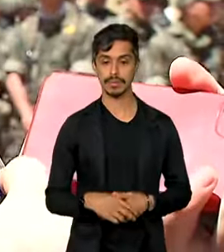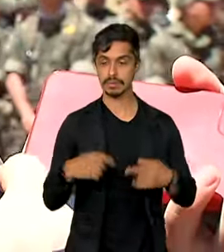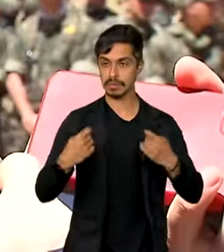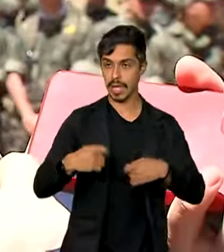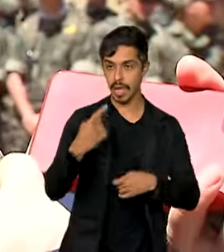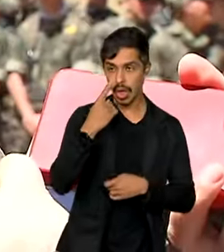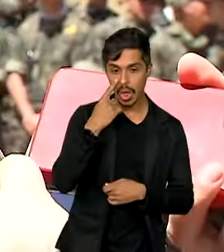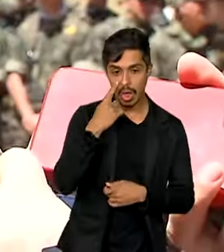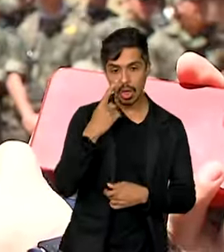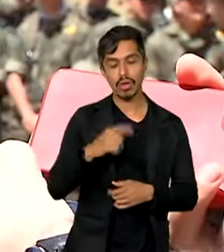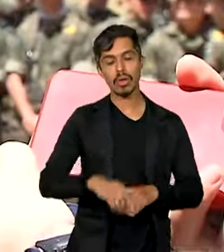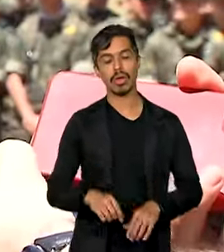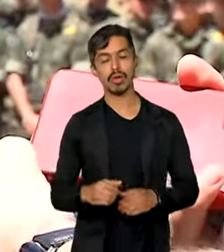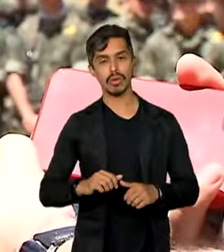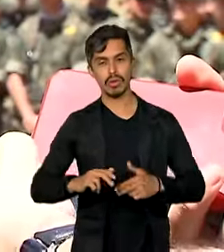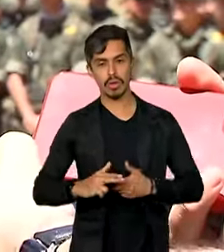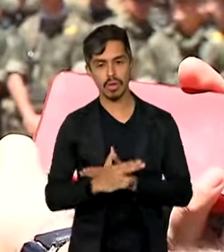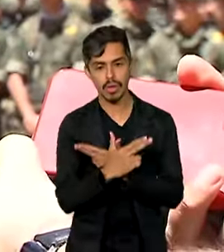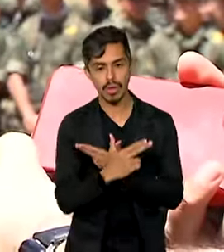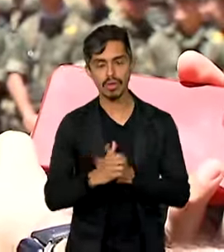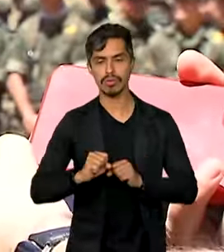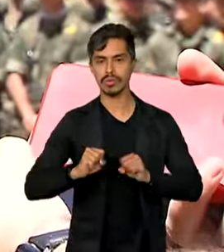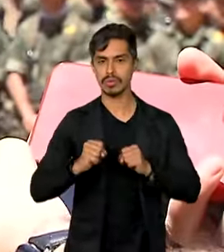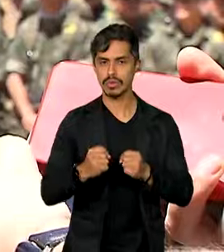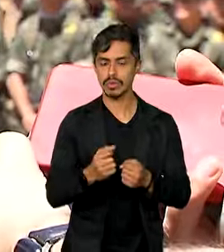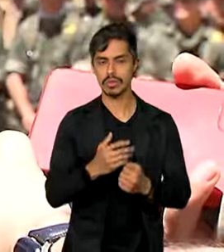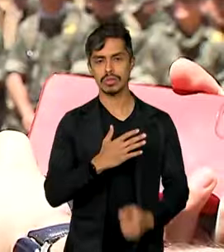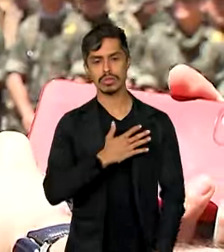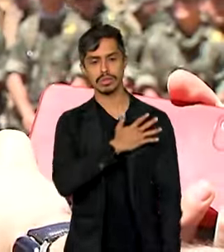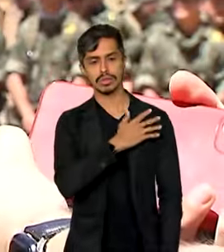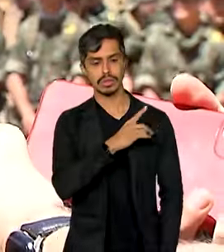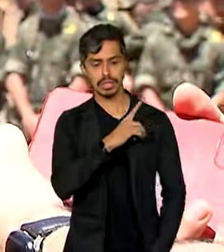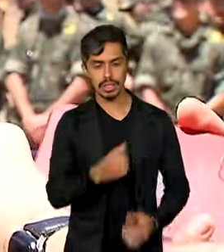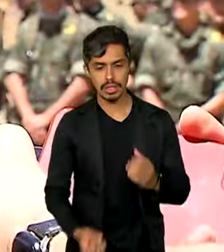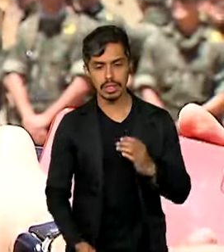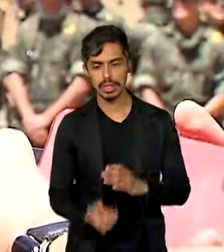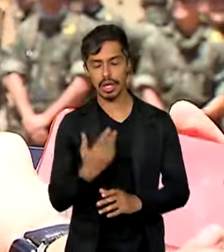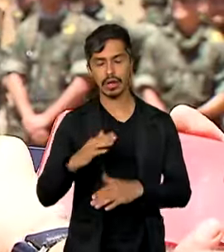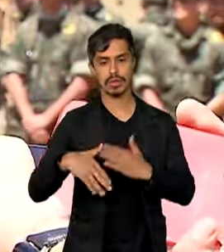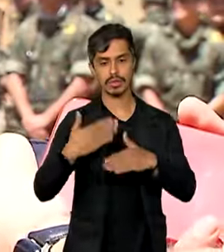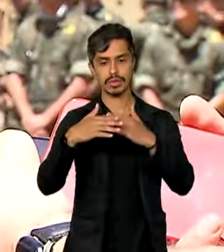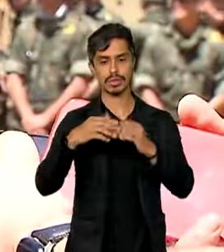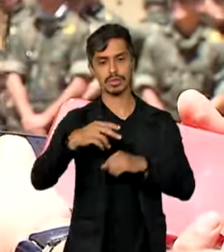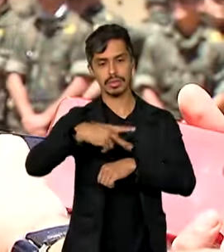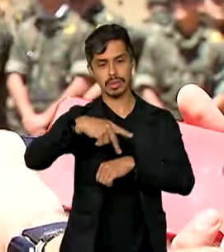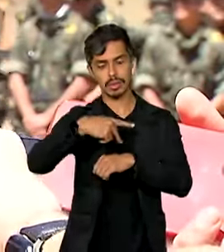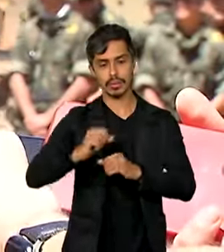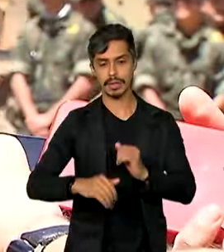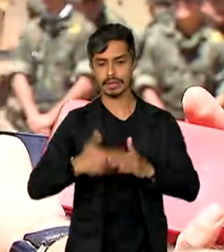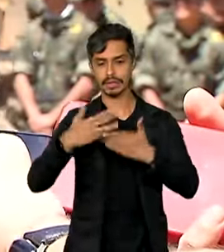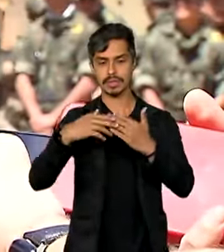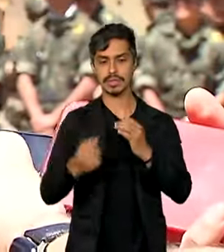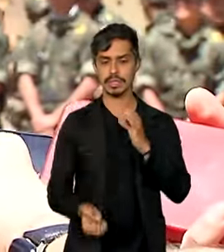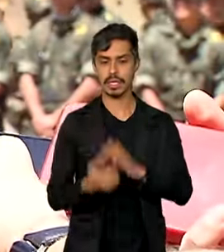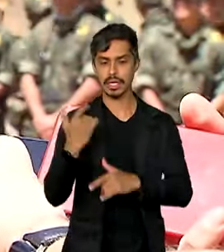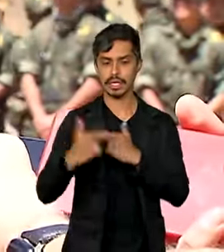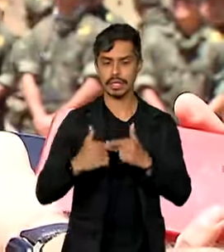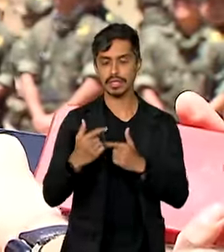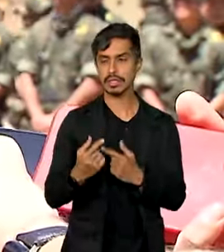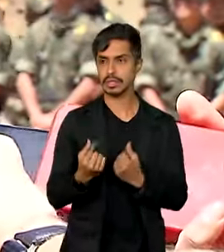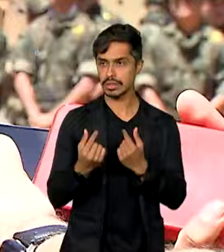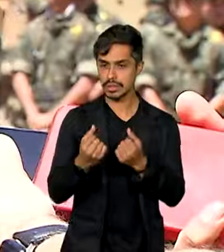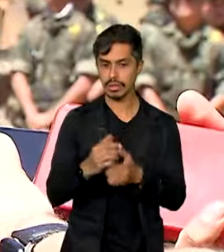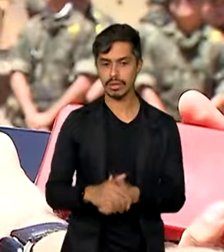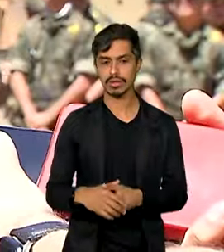em conta que as Forças Armadas promovem o desenvolvimento e a prosperidade do país. Geram emprego, renda,